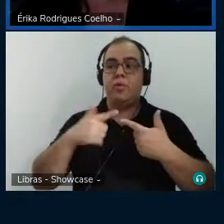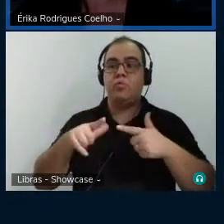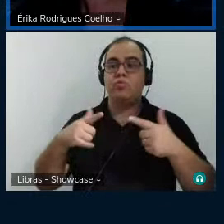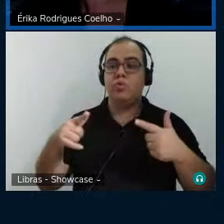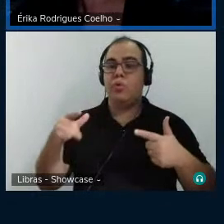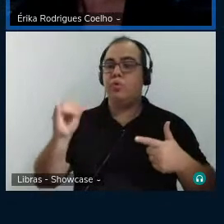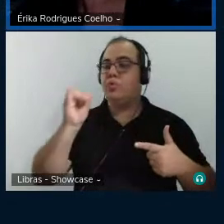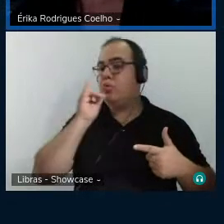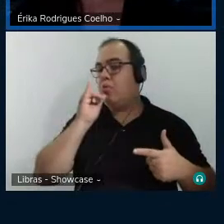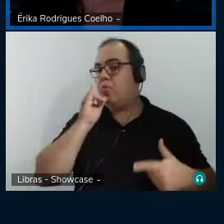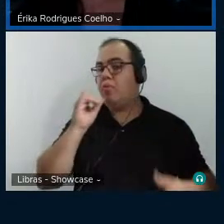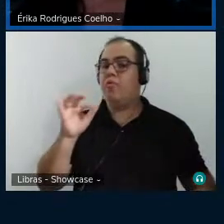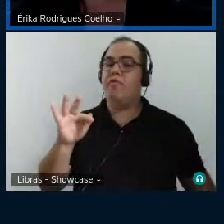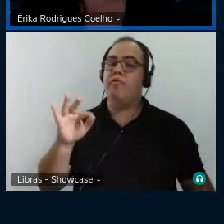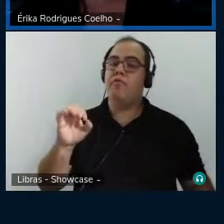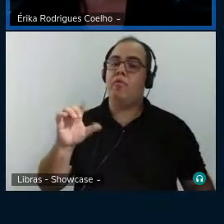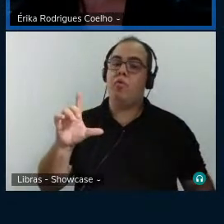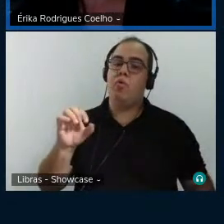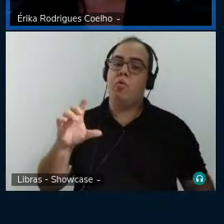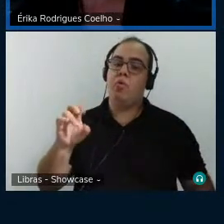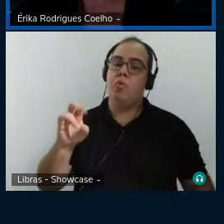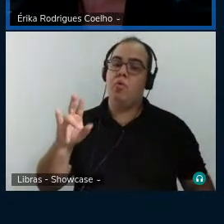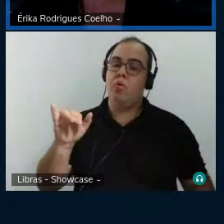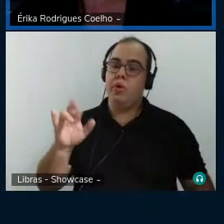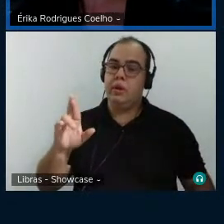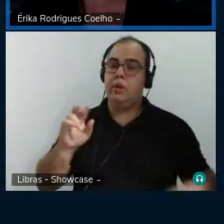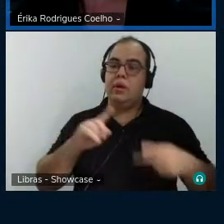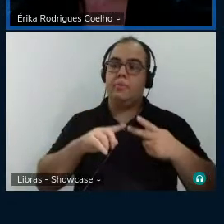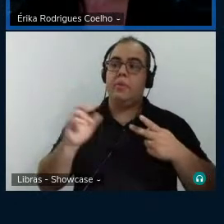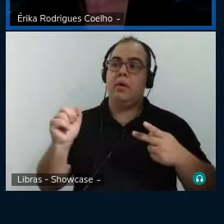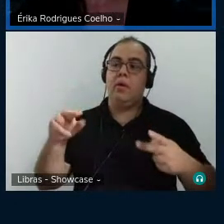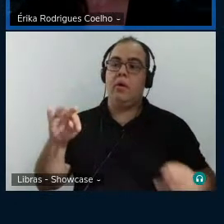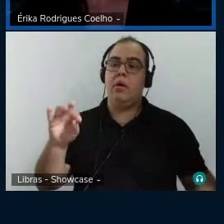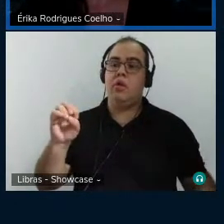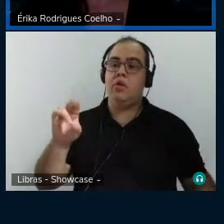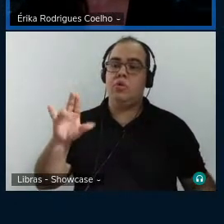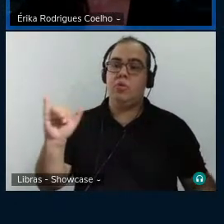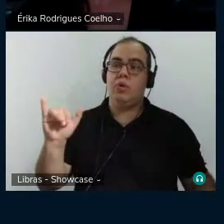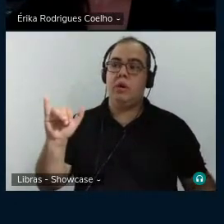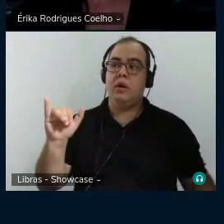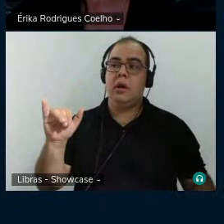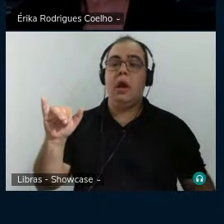o Polkoni, o Fransfano, o Antonia Pia, o Paulo Freire.